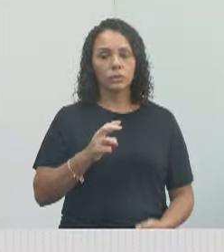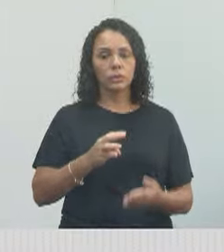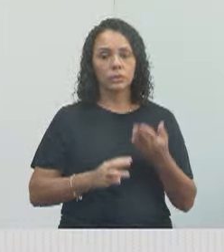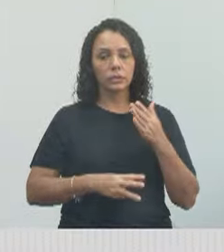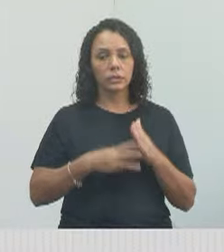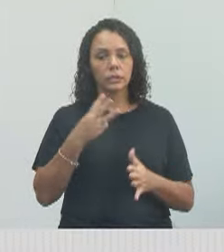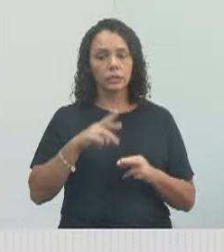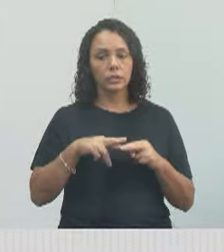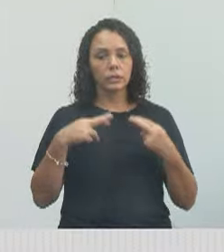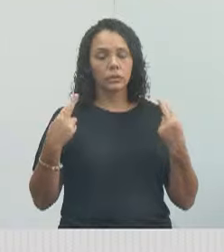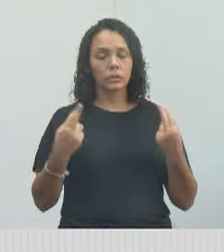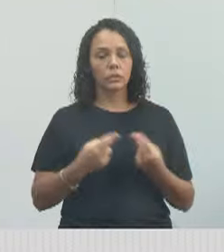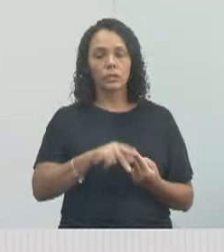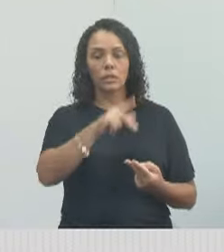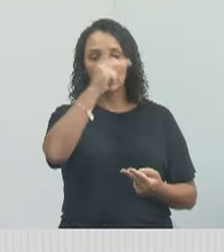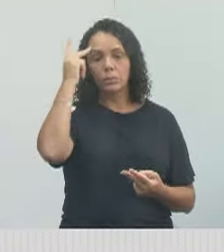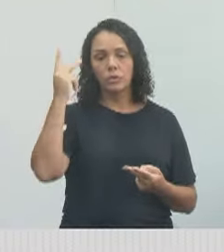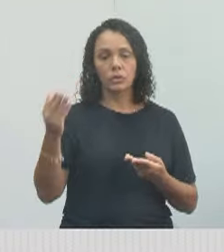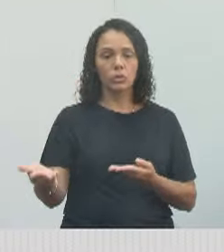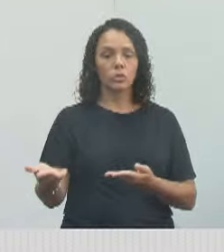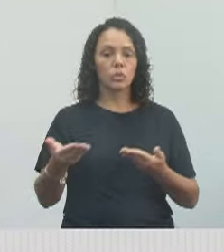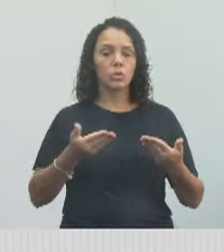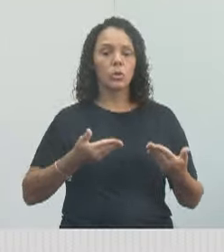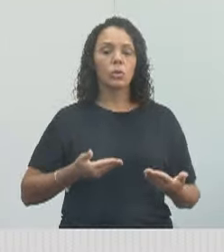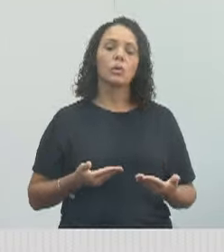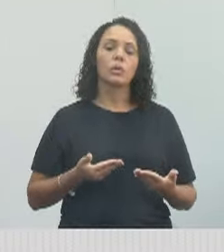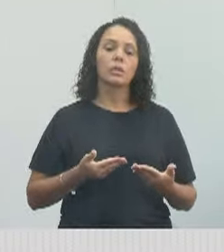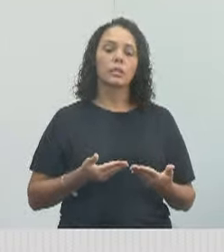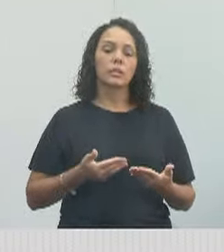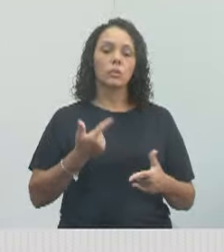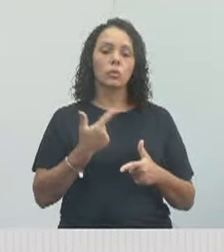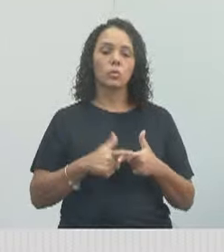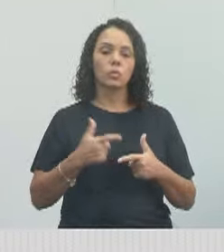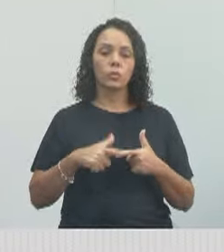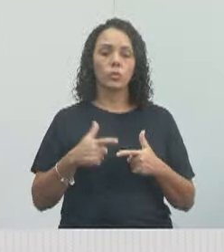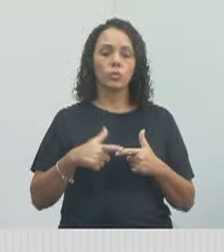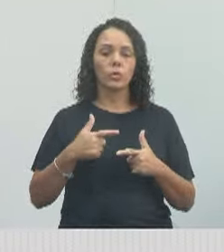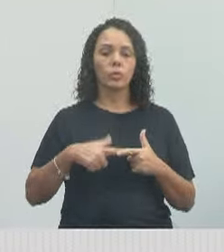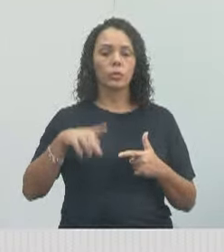Eles vieram trazer as demandas que serão atendidas.